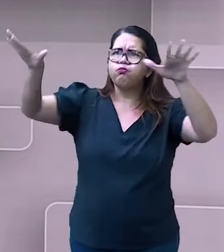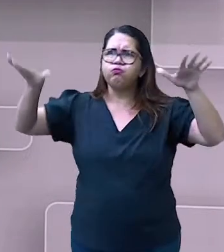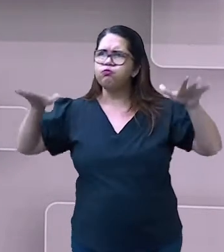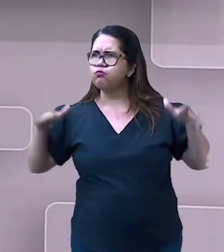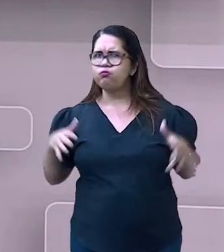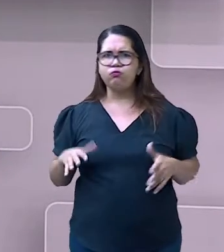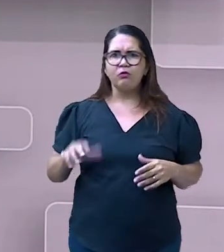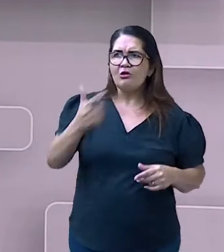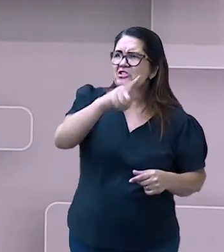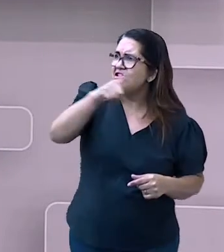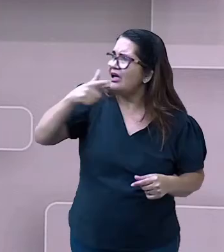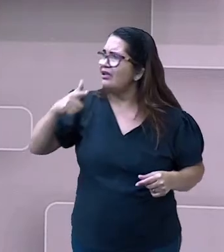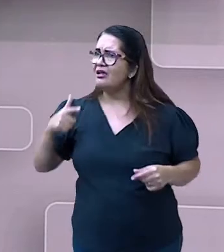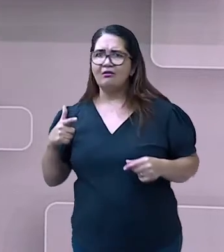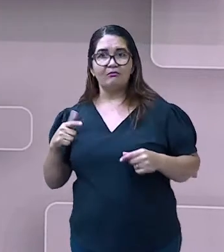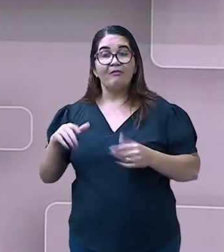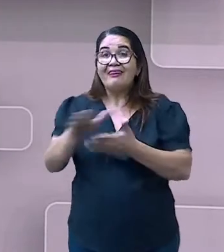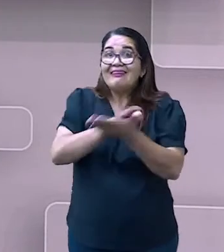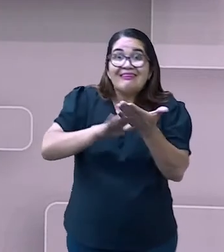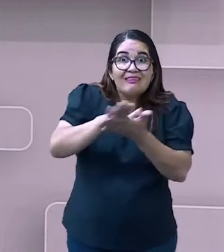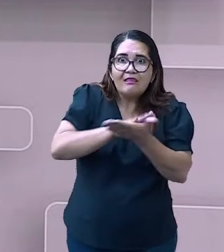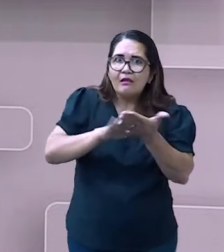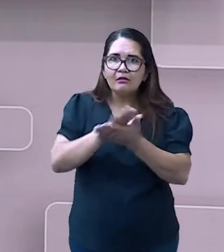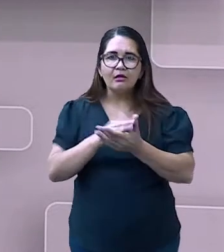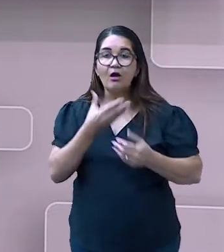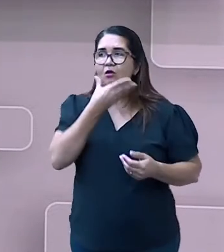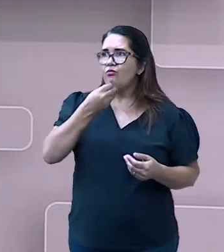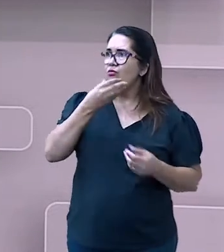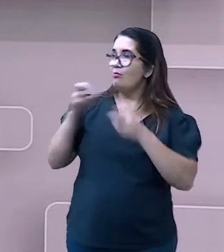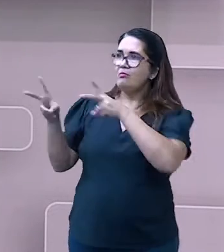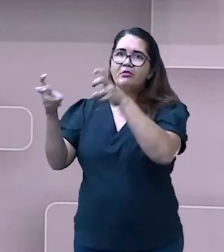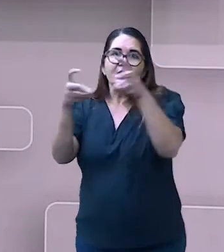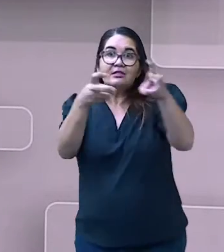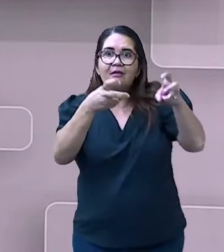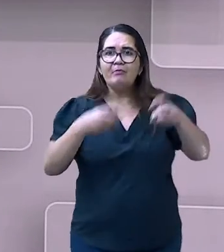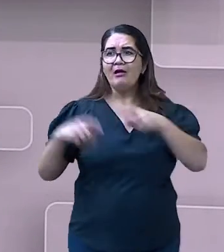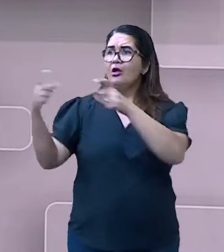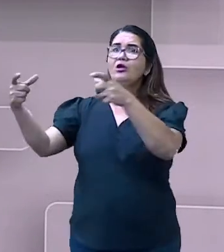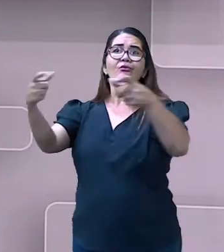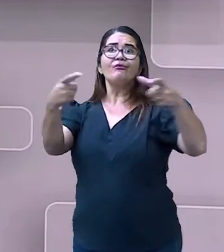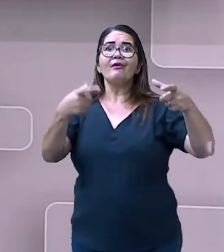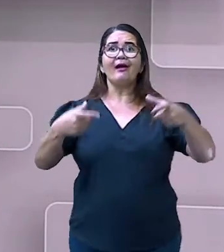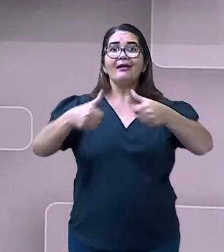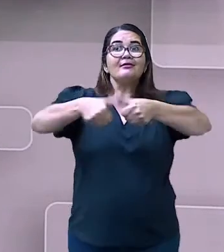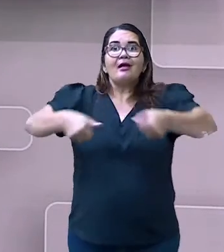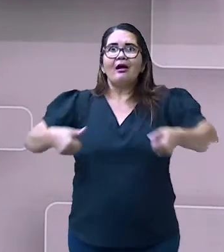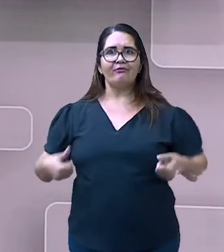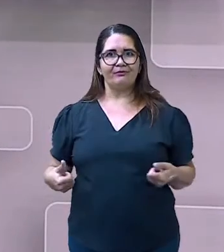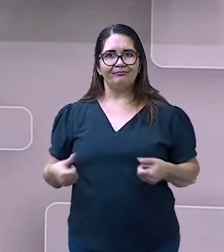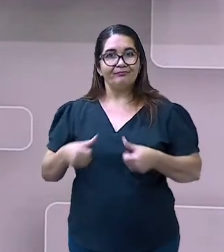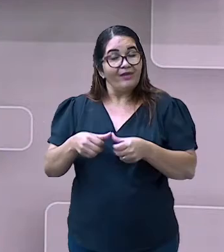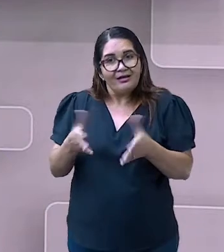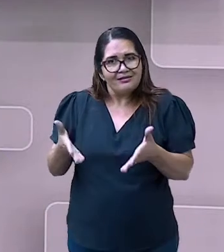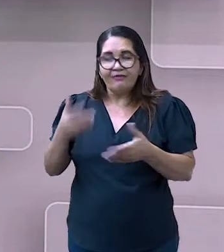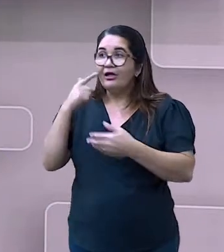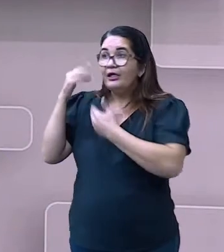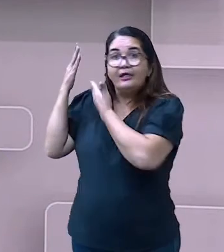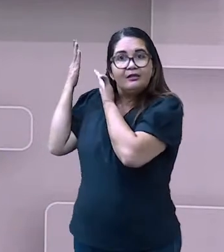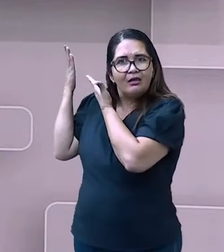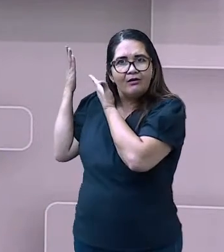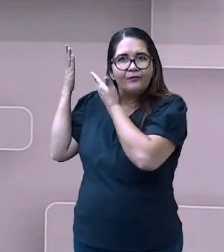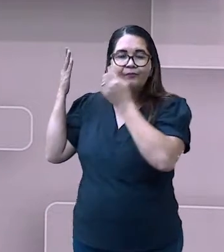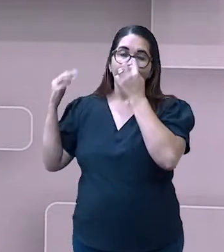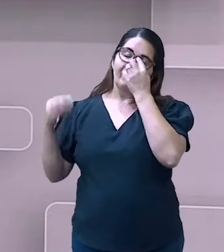usar algum instrumento, para fazer? Então, o sol, os astros, eles sempre ajudaram, desde a antiguidade